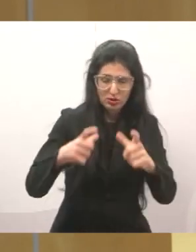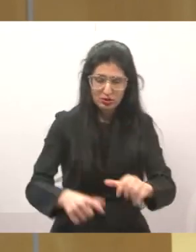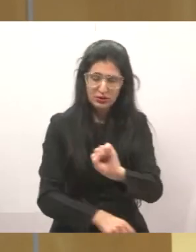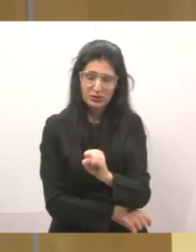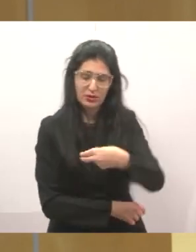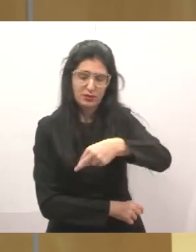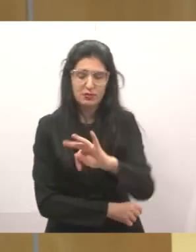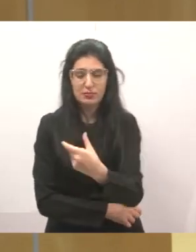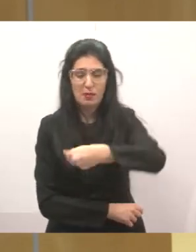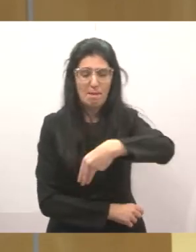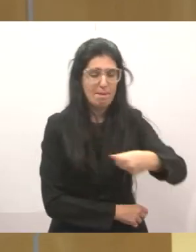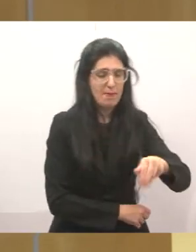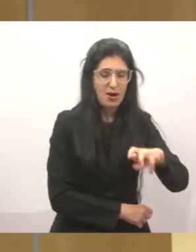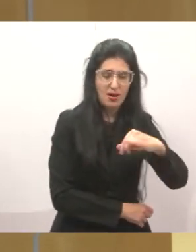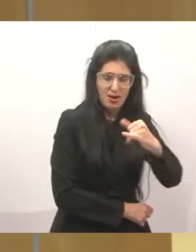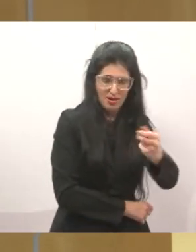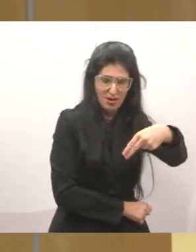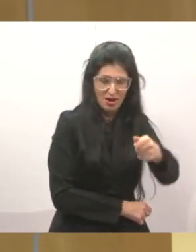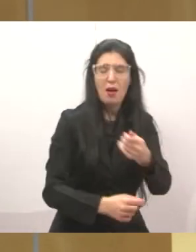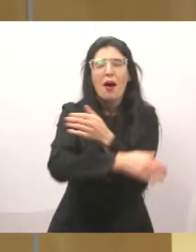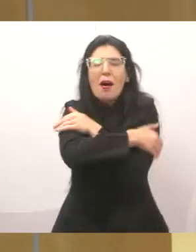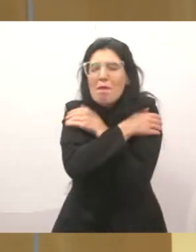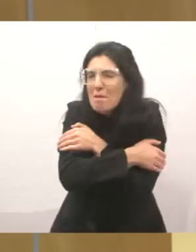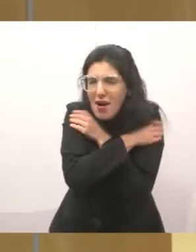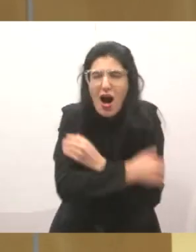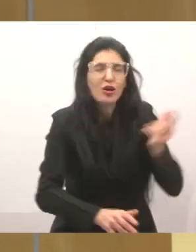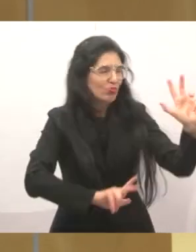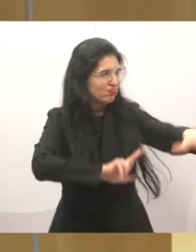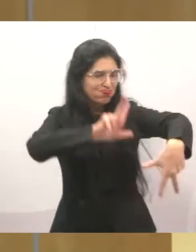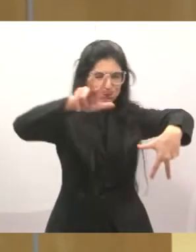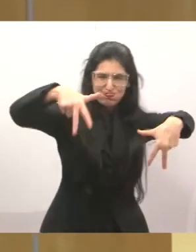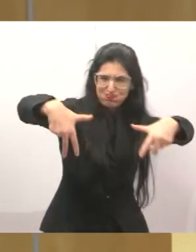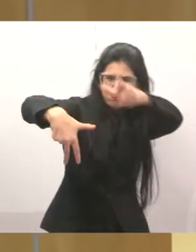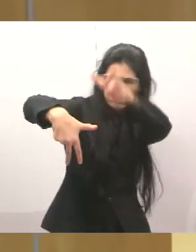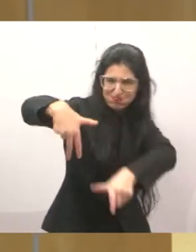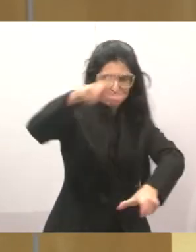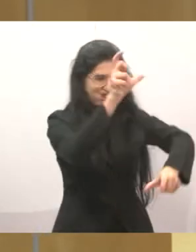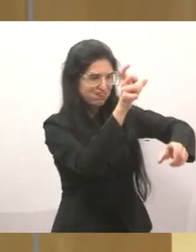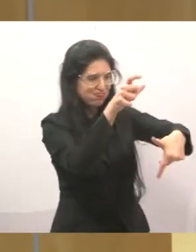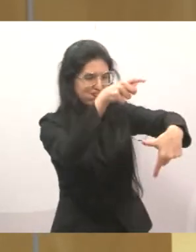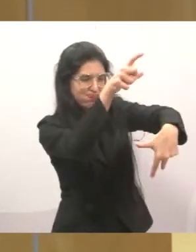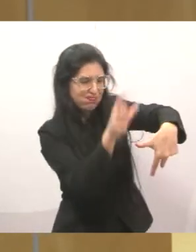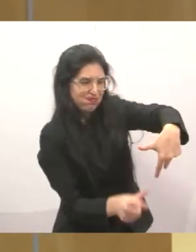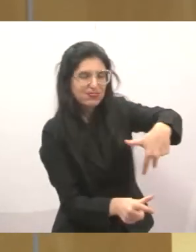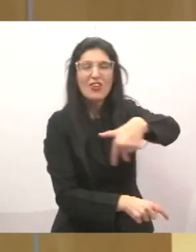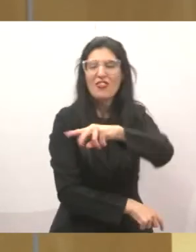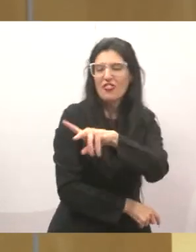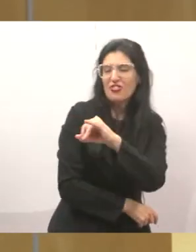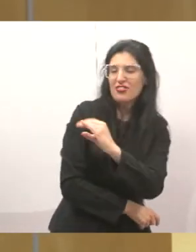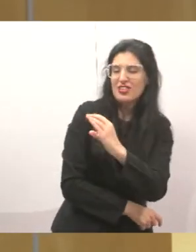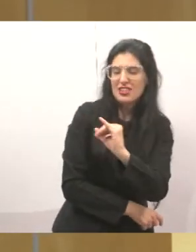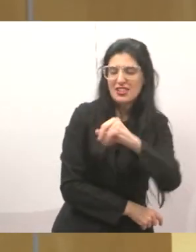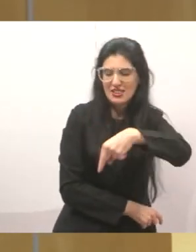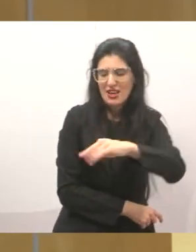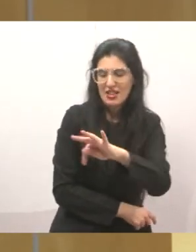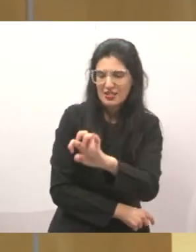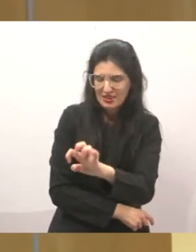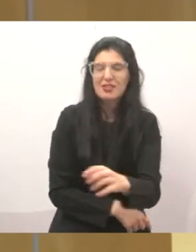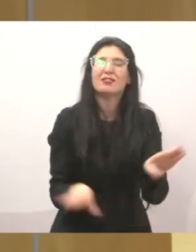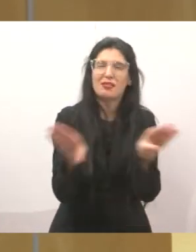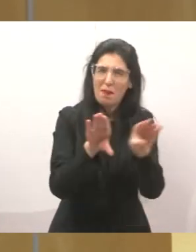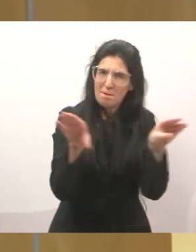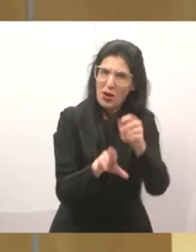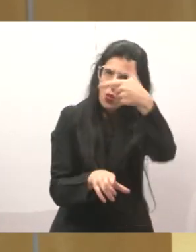nosso trabalho, e a gente fica muito grato, o Sr. Vicente, lá do Parque Meia Lua, enfim, todos aqueles que